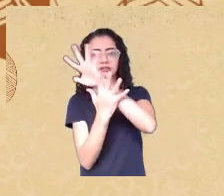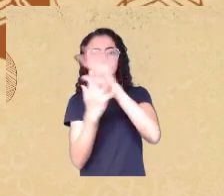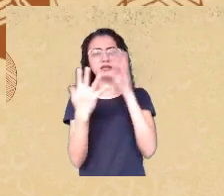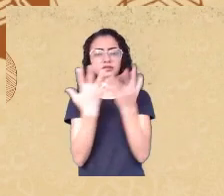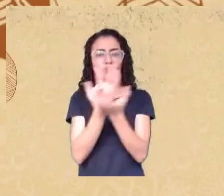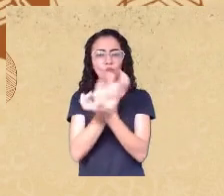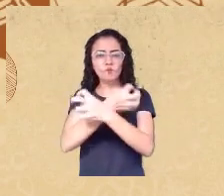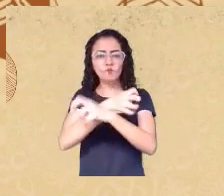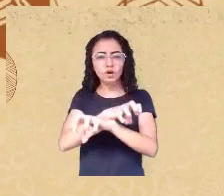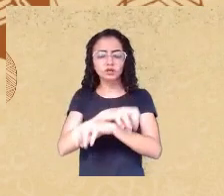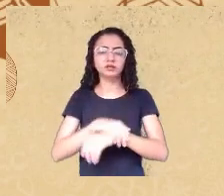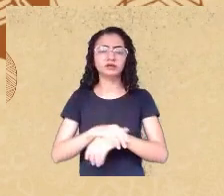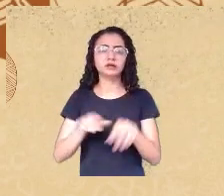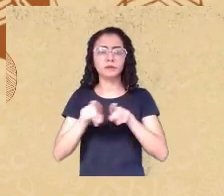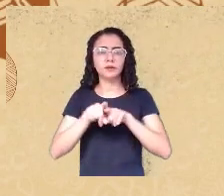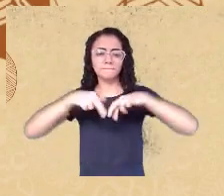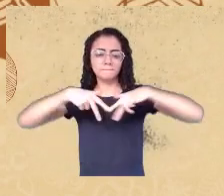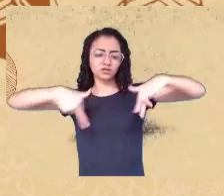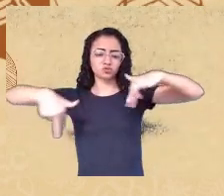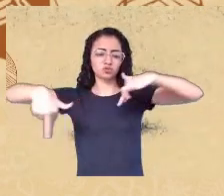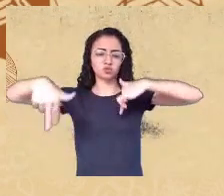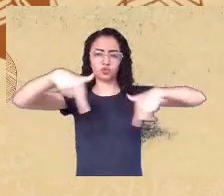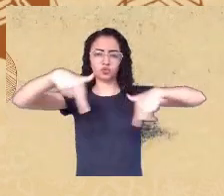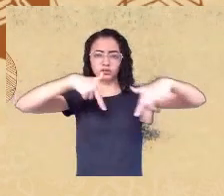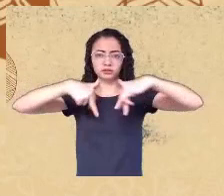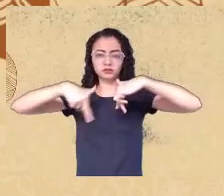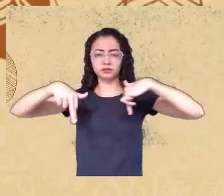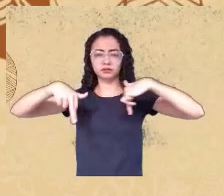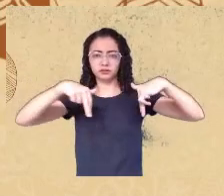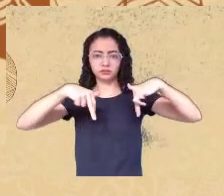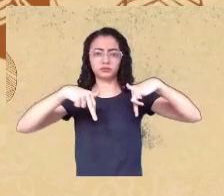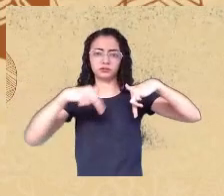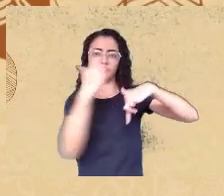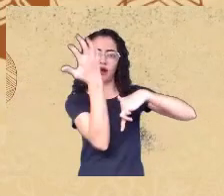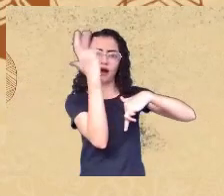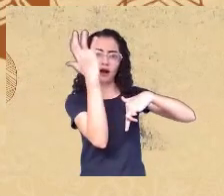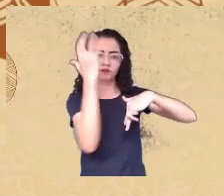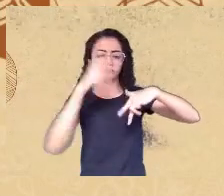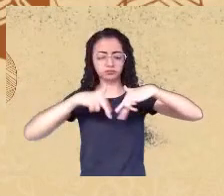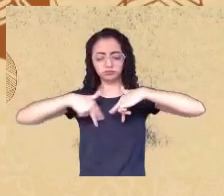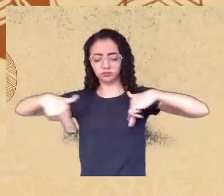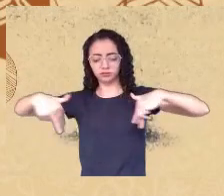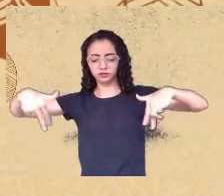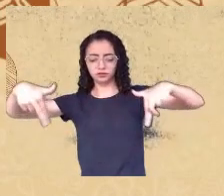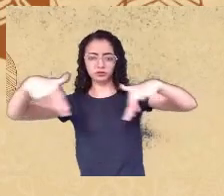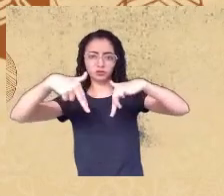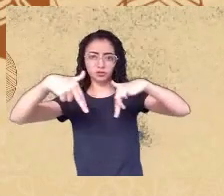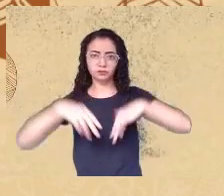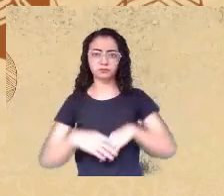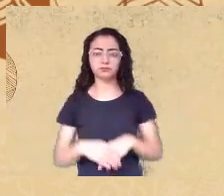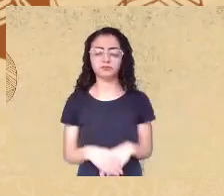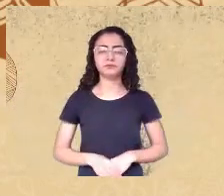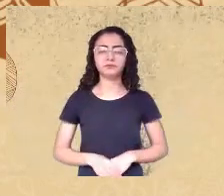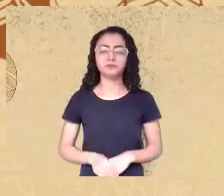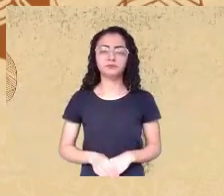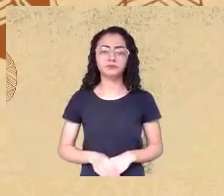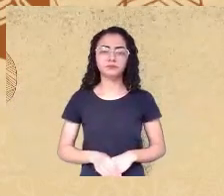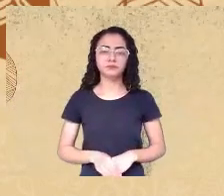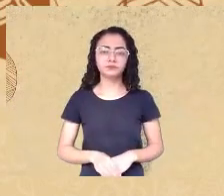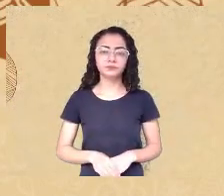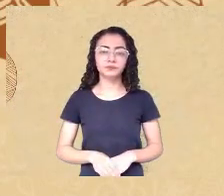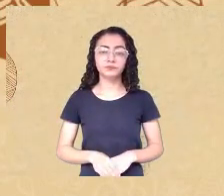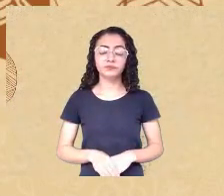dançando ao redor do tronco, nessas imagens de pessoas. Essas imagens